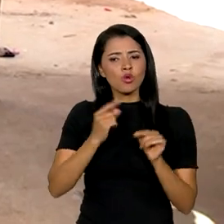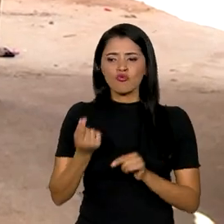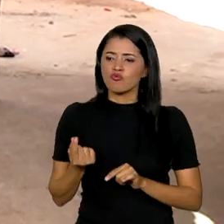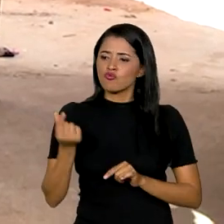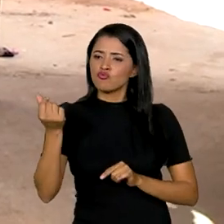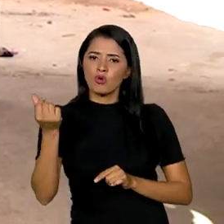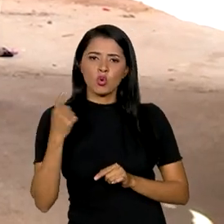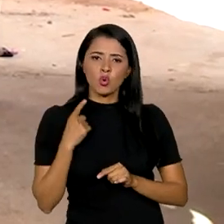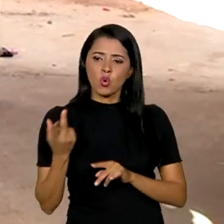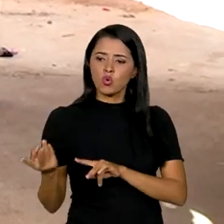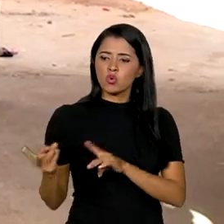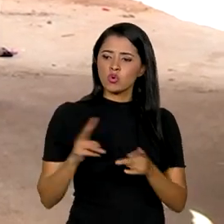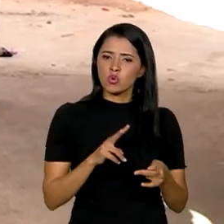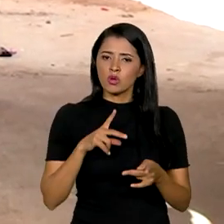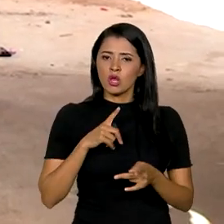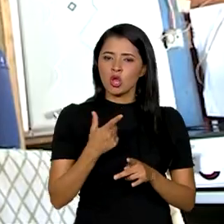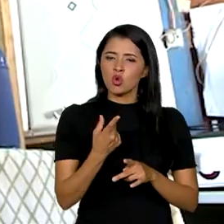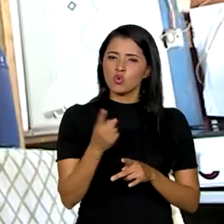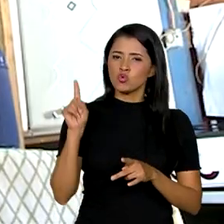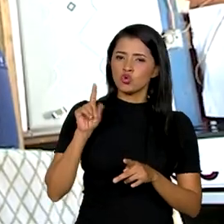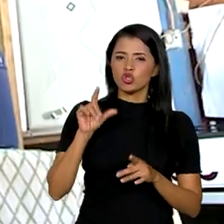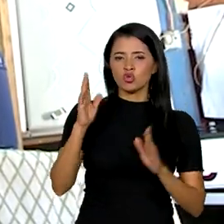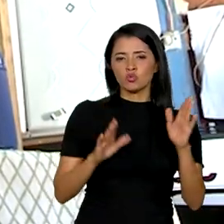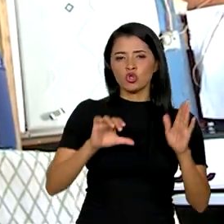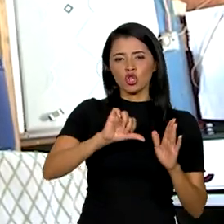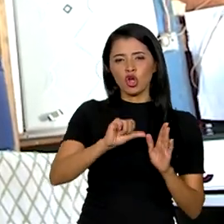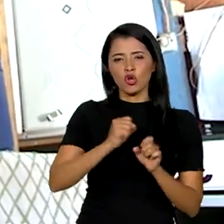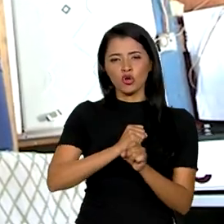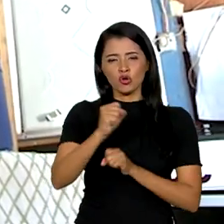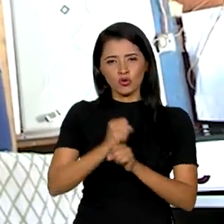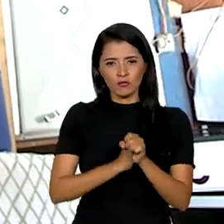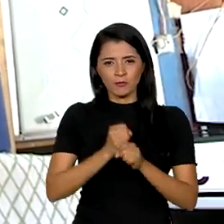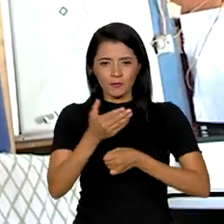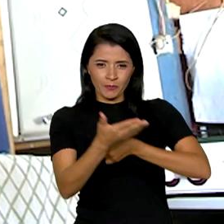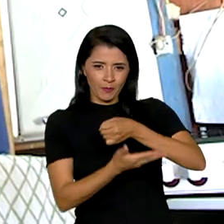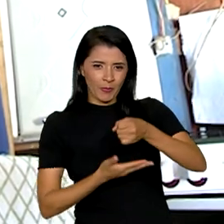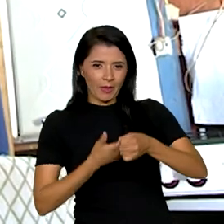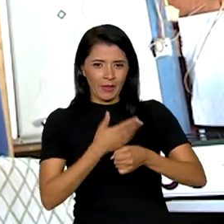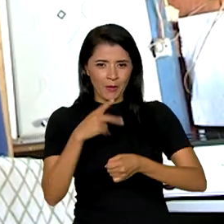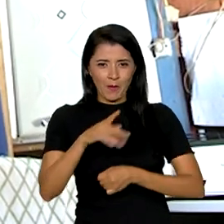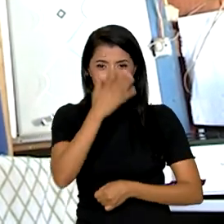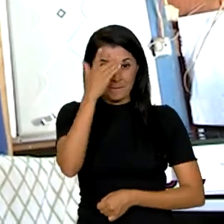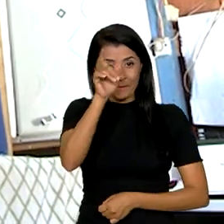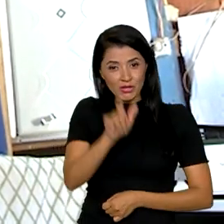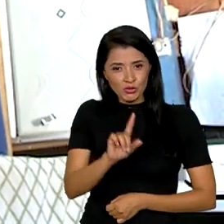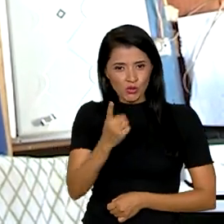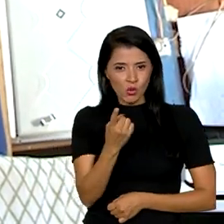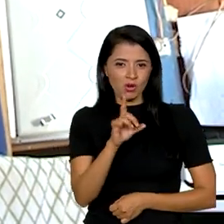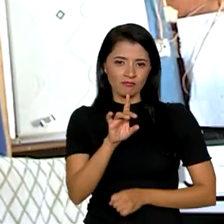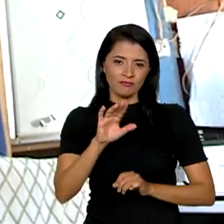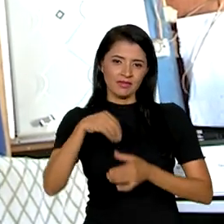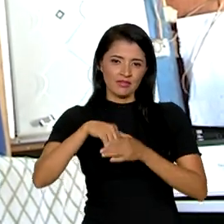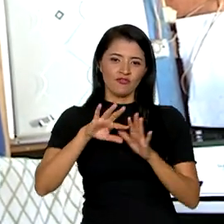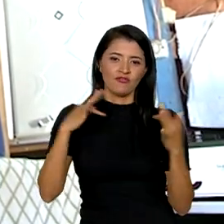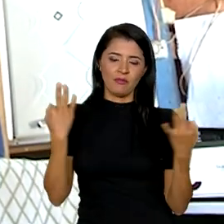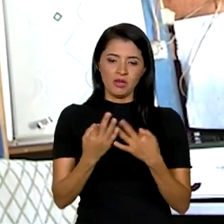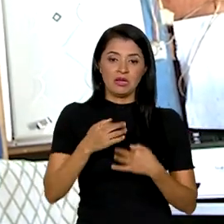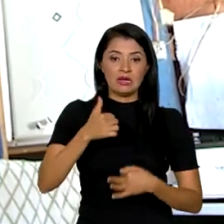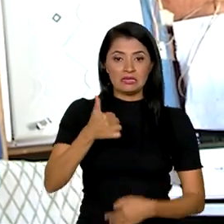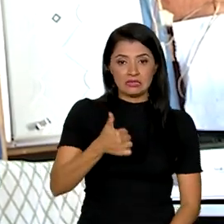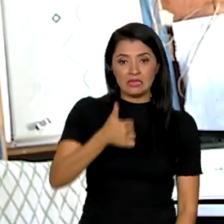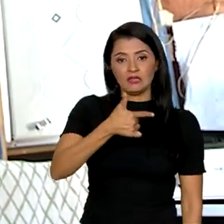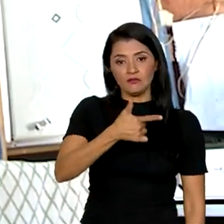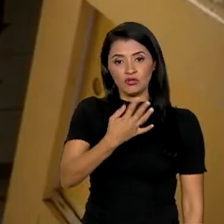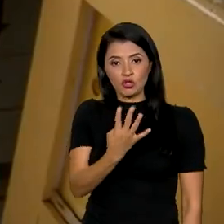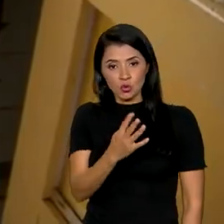valores de transferência dos últimos nove anos. O básico de uma pessoa por família passou de R 124